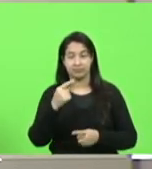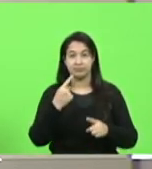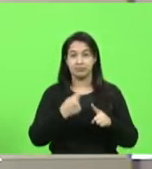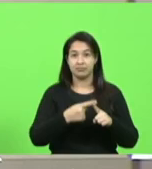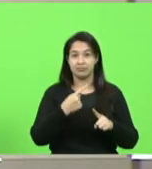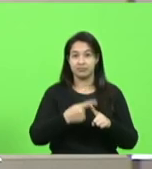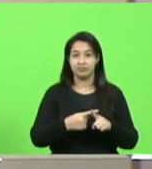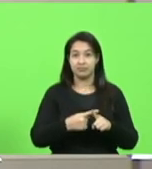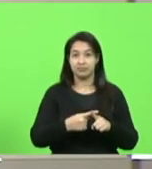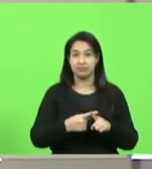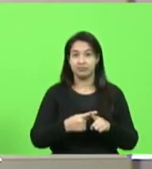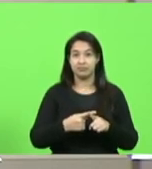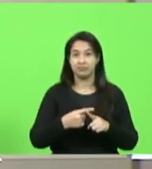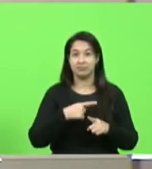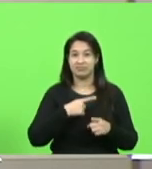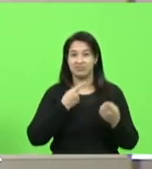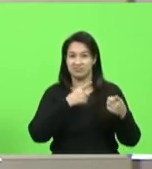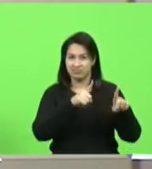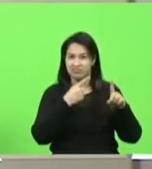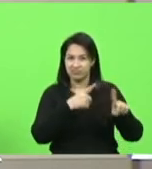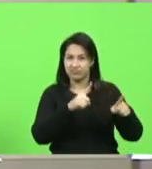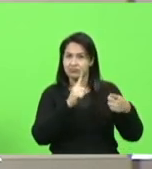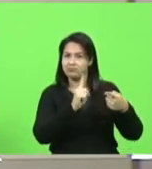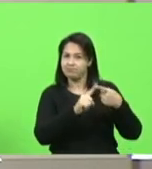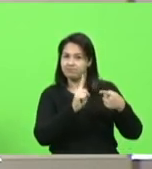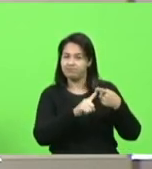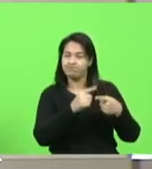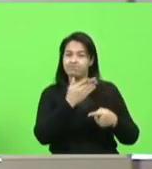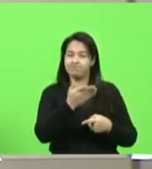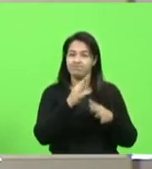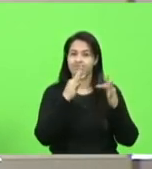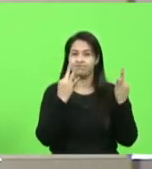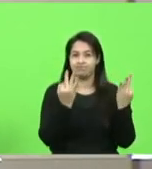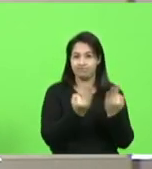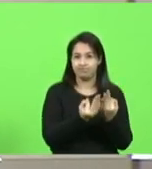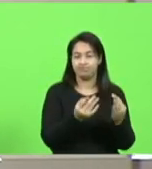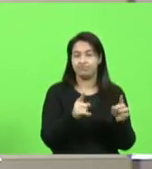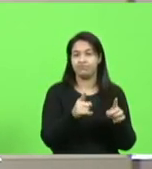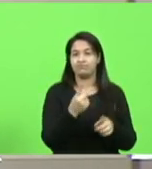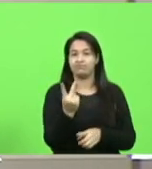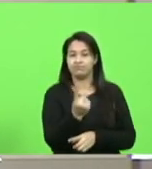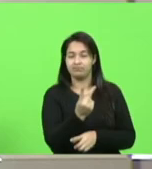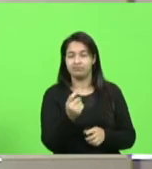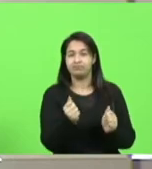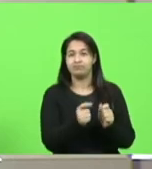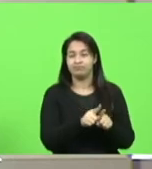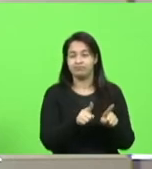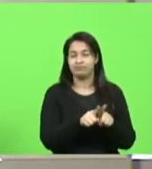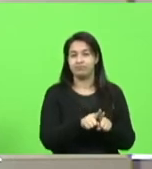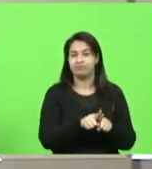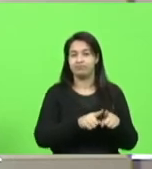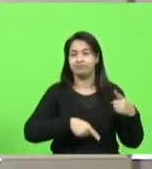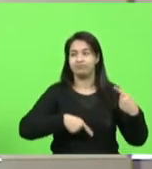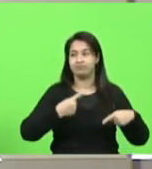dos ataques e ameaças sofridos por ela e sua família. Em discussão?